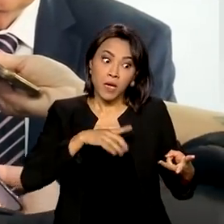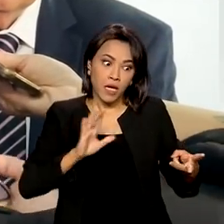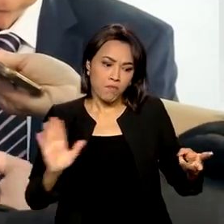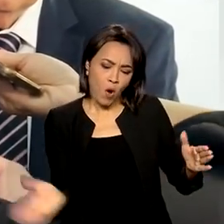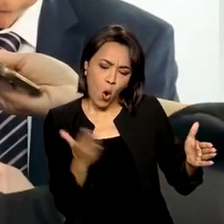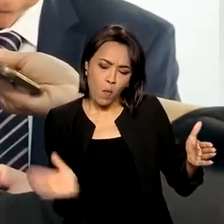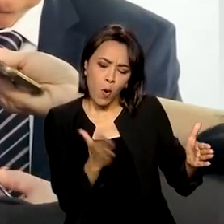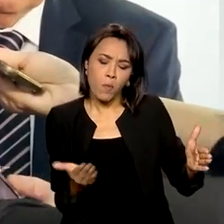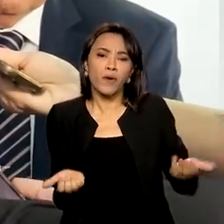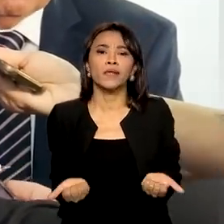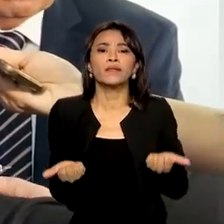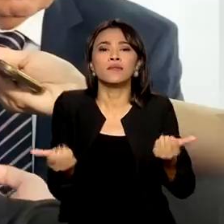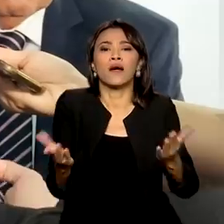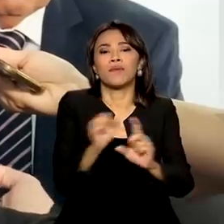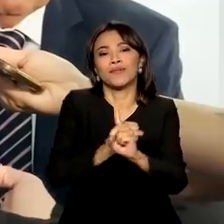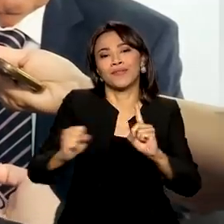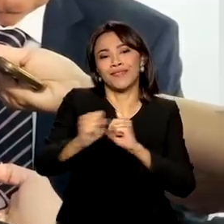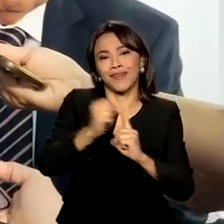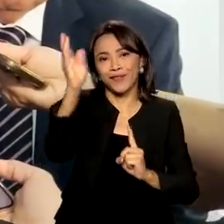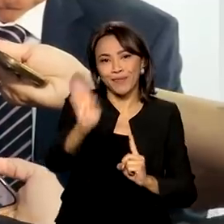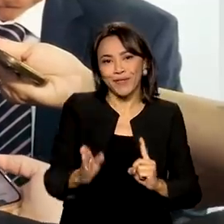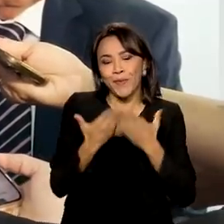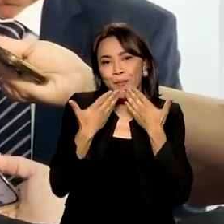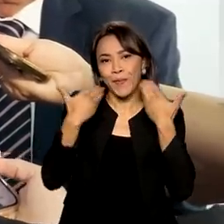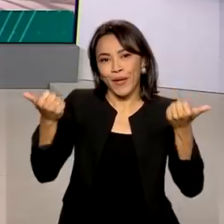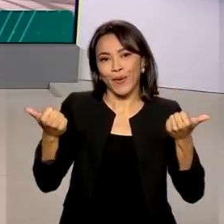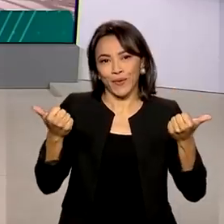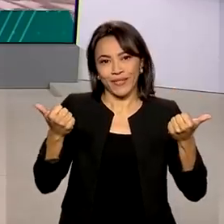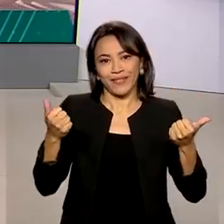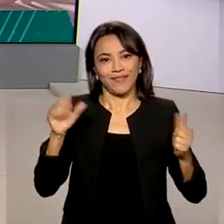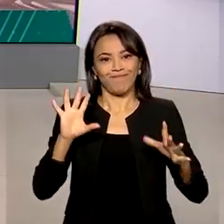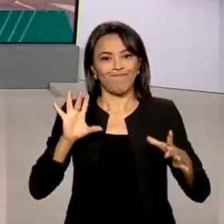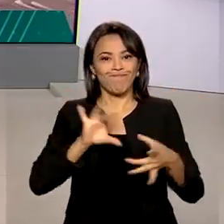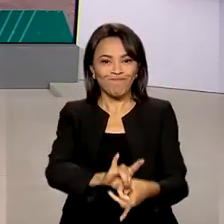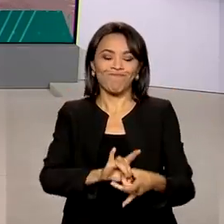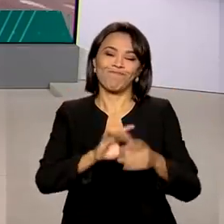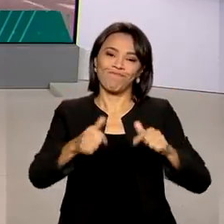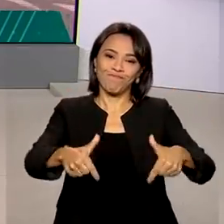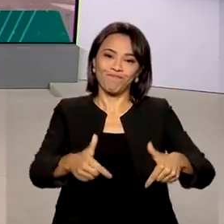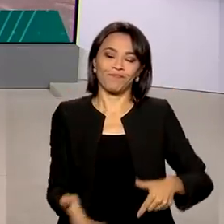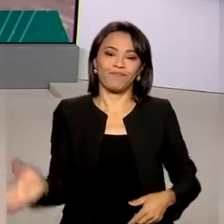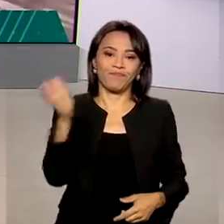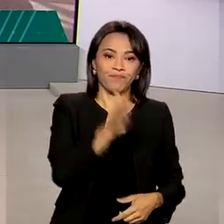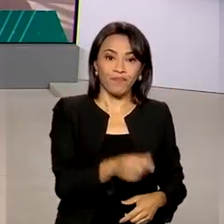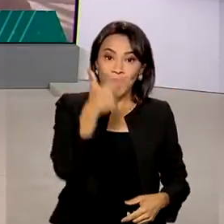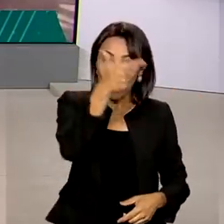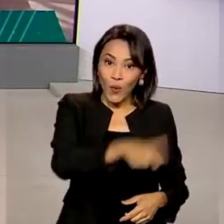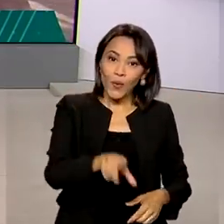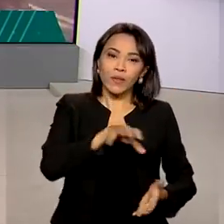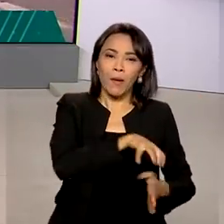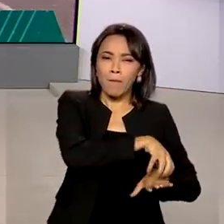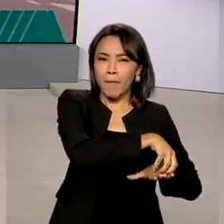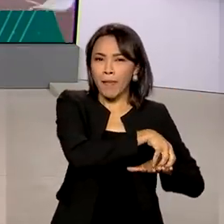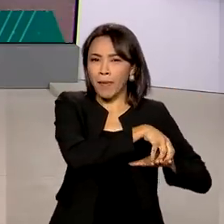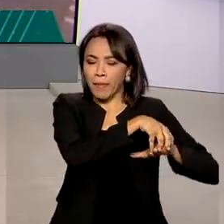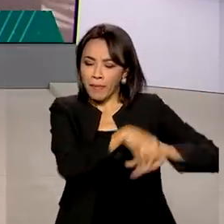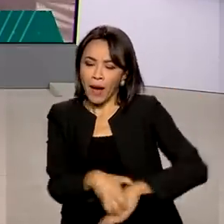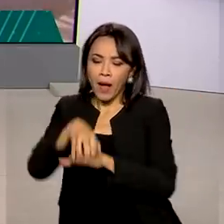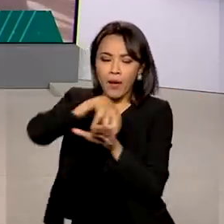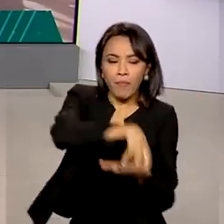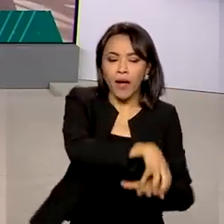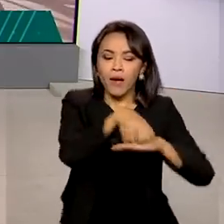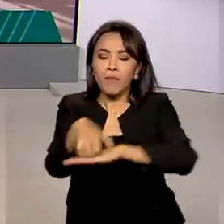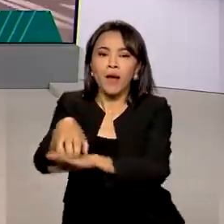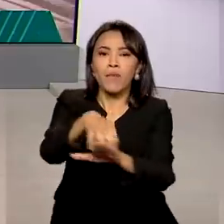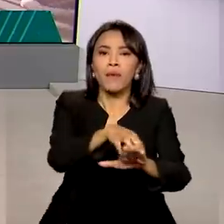sociedade brasileira melhores condições de trabalho. A caravana Brasil Pra Elas vai percorrer vários estados